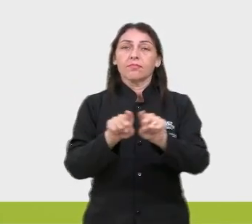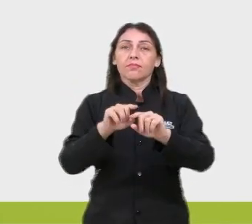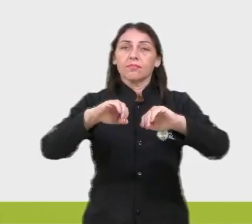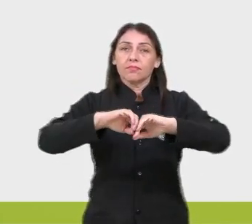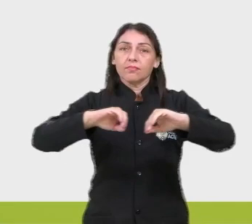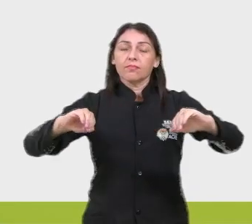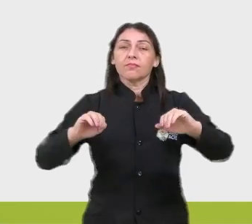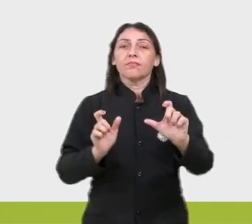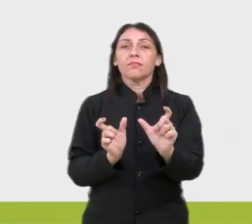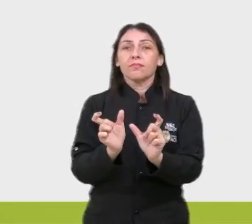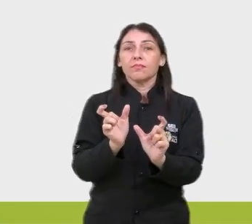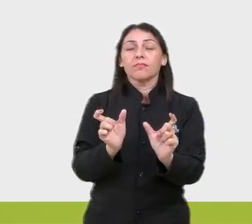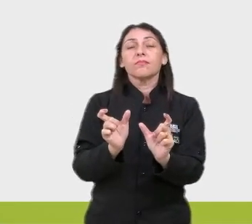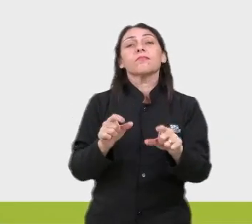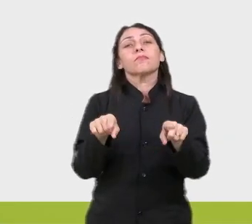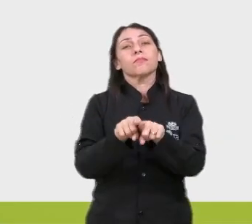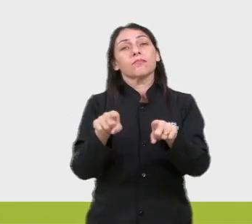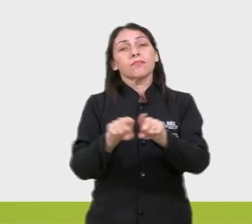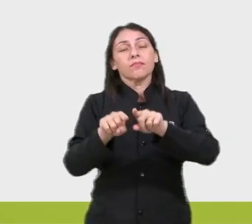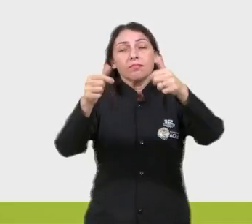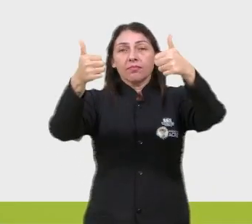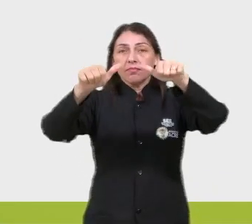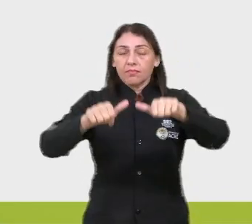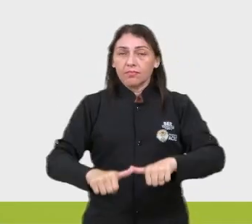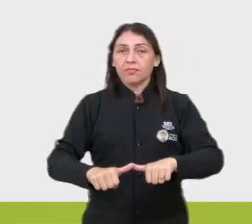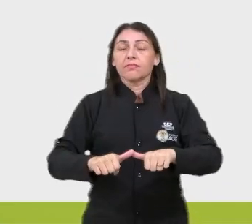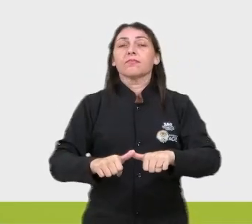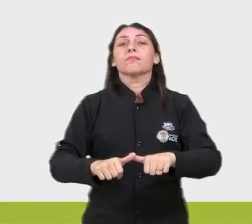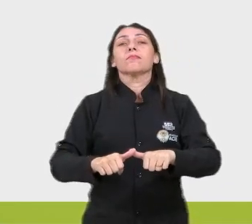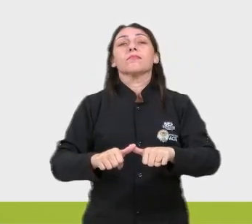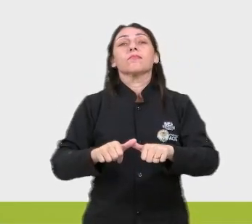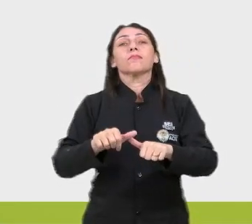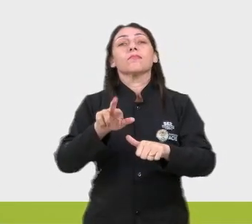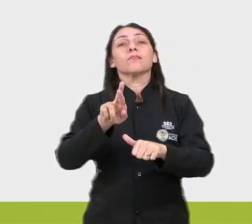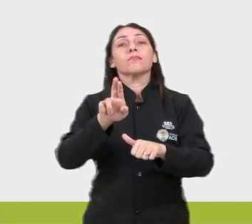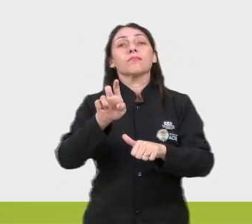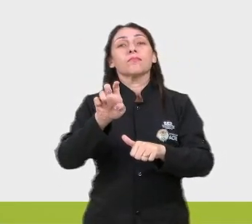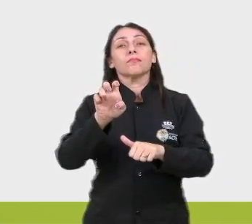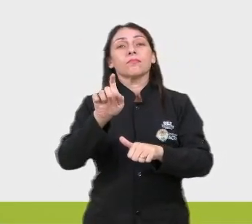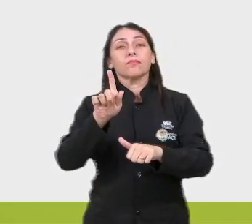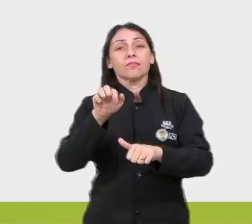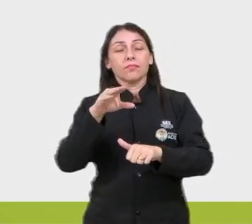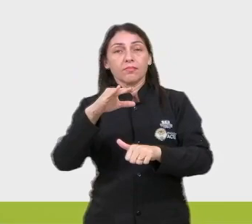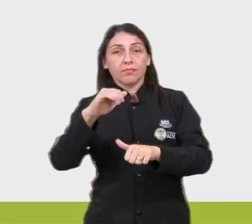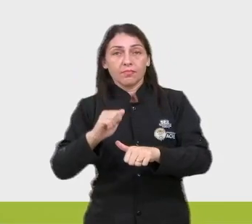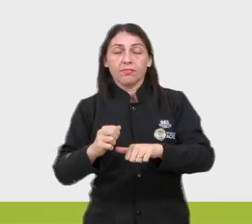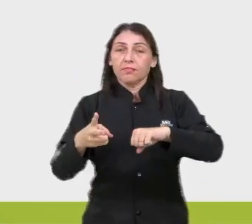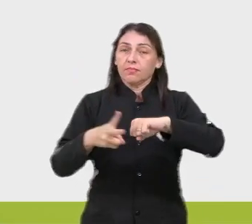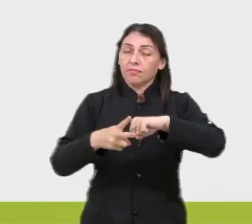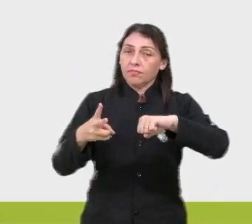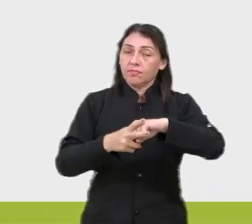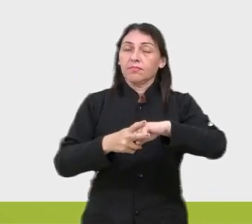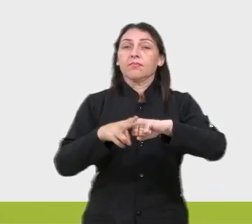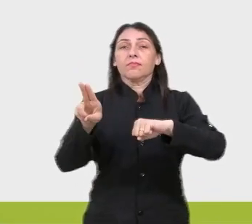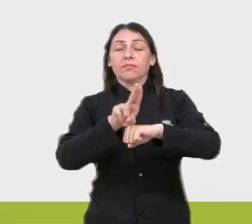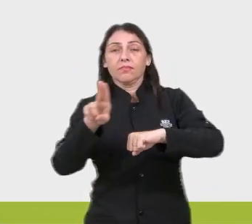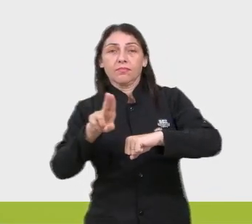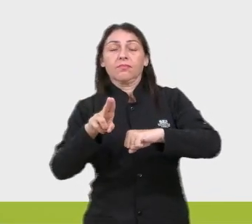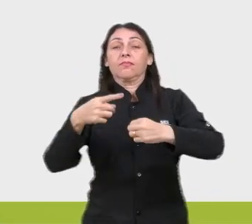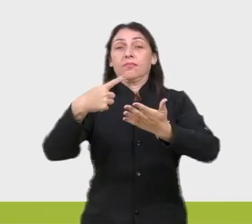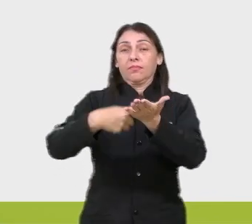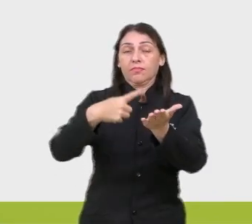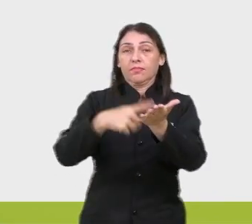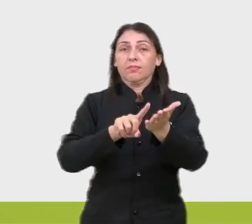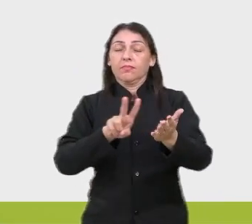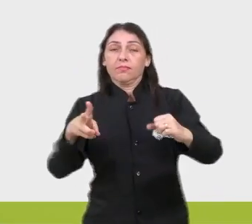separação silábica. Ainda são analisadas a regência verbal e nominal, concordância verbal e nominal,